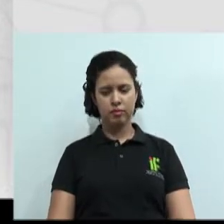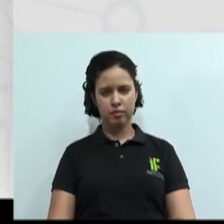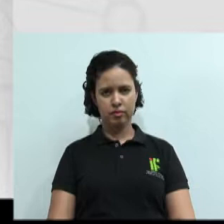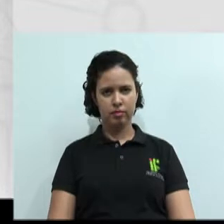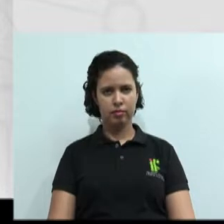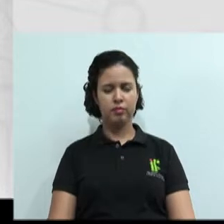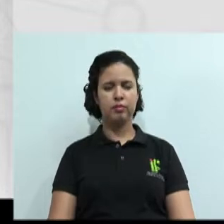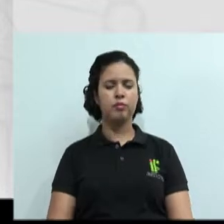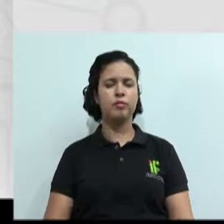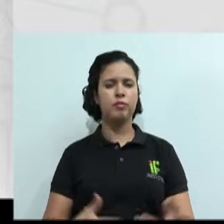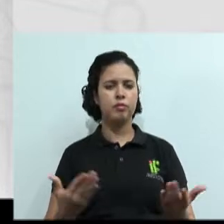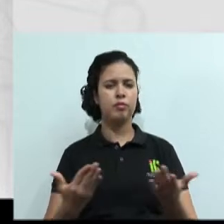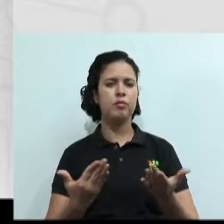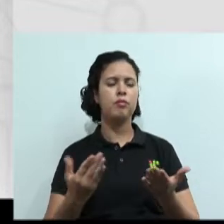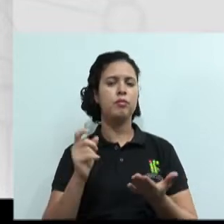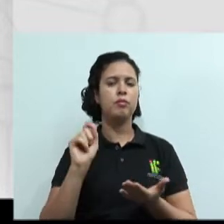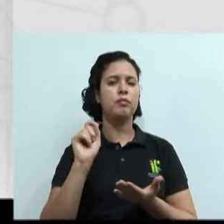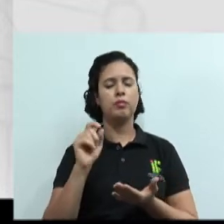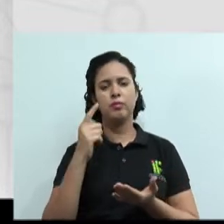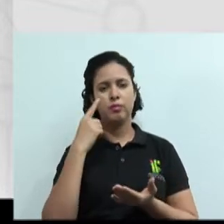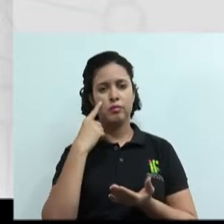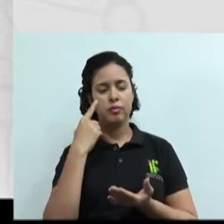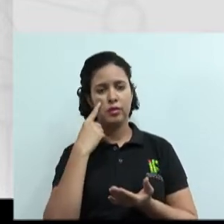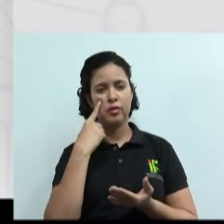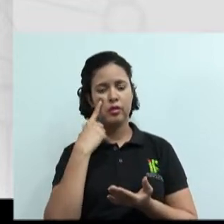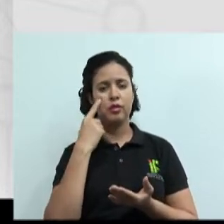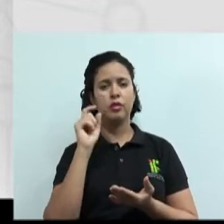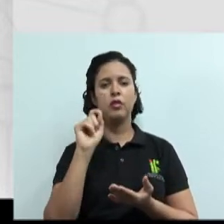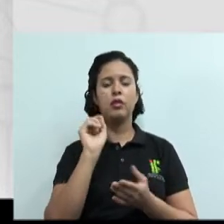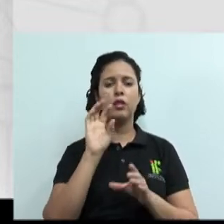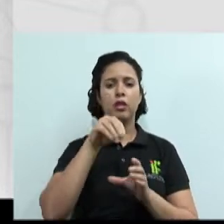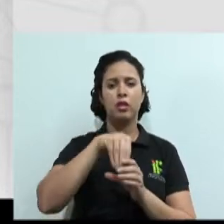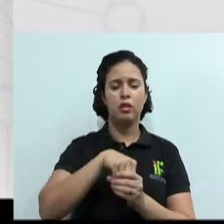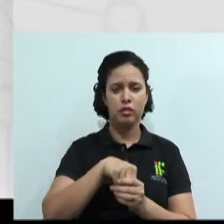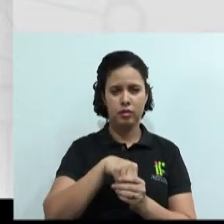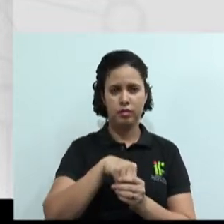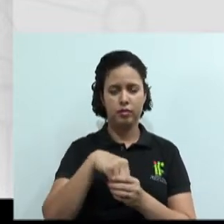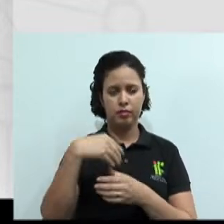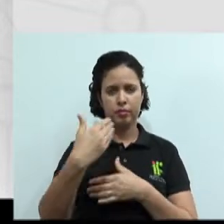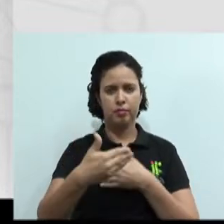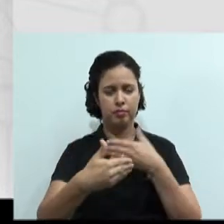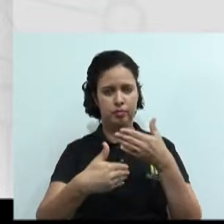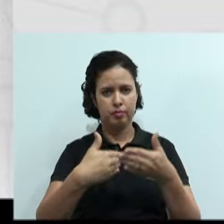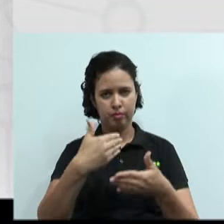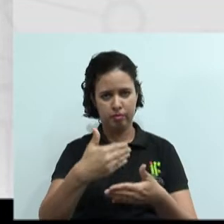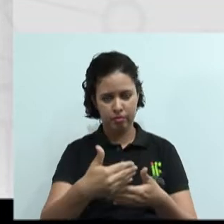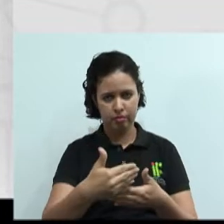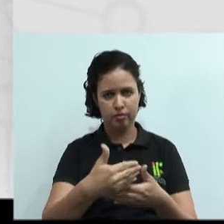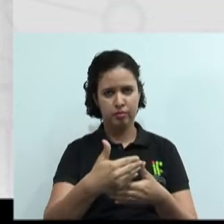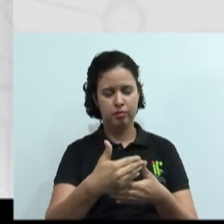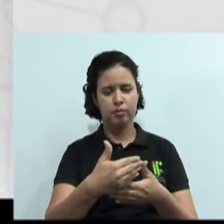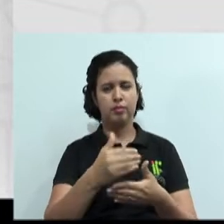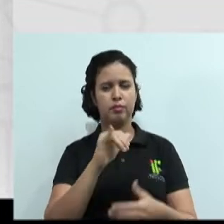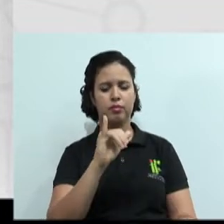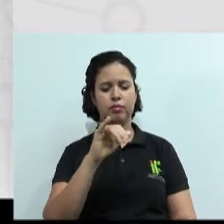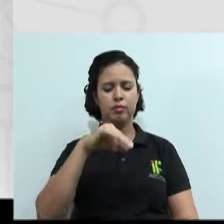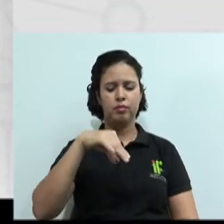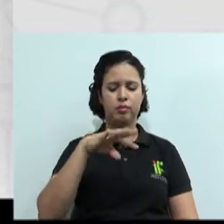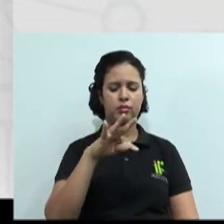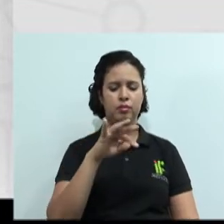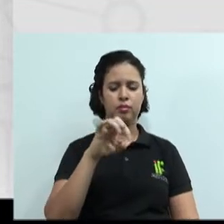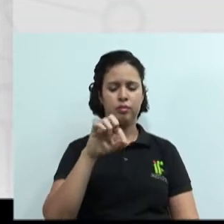importante e também está dentro do processo do relacionamento interpessoal. que é a negociação e os